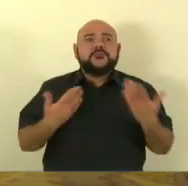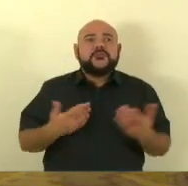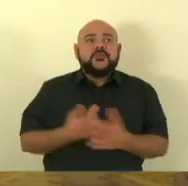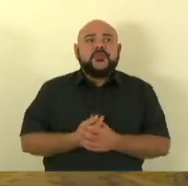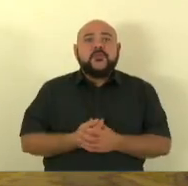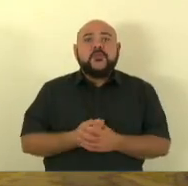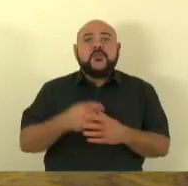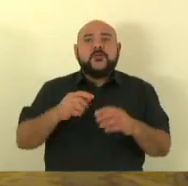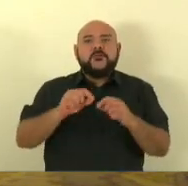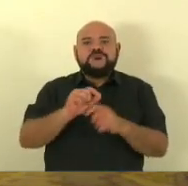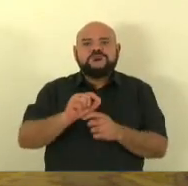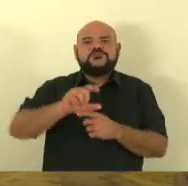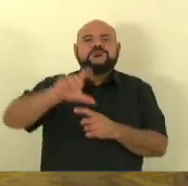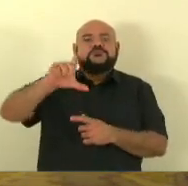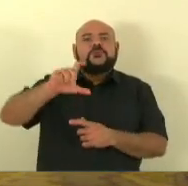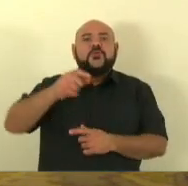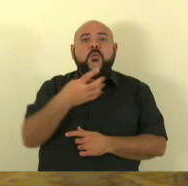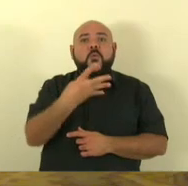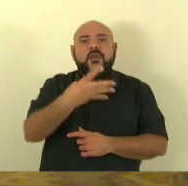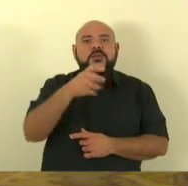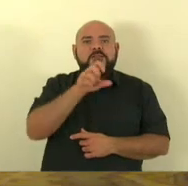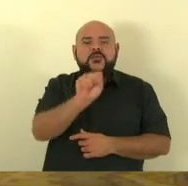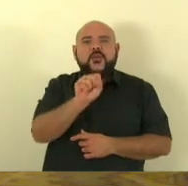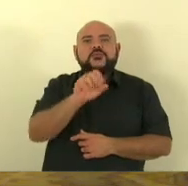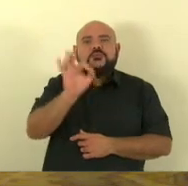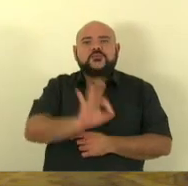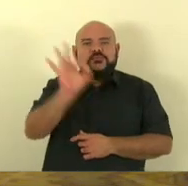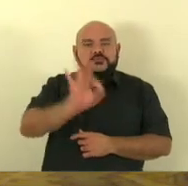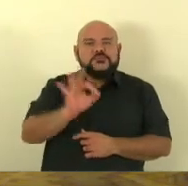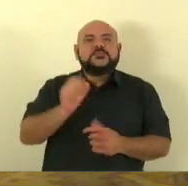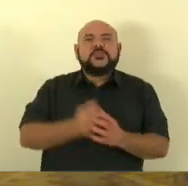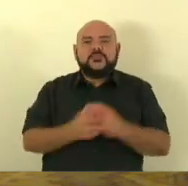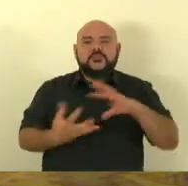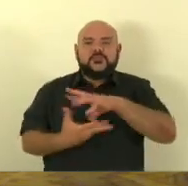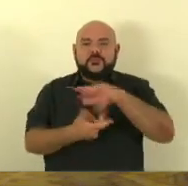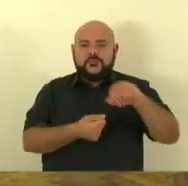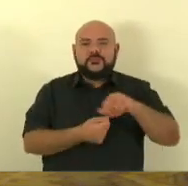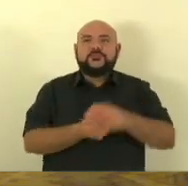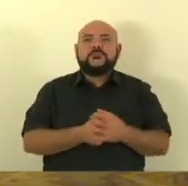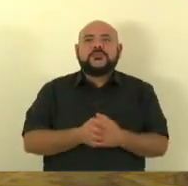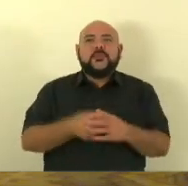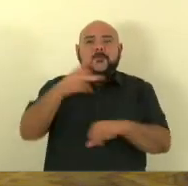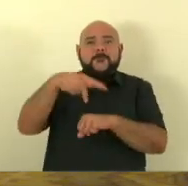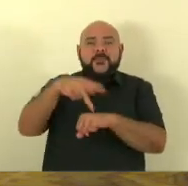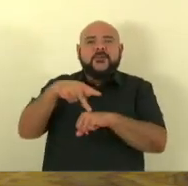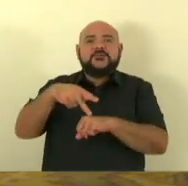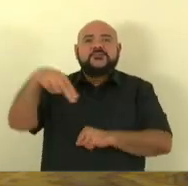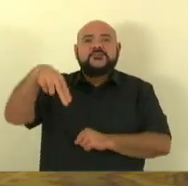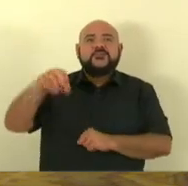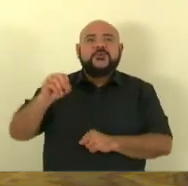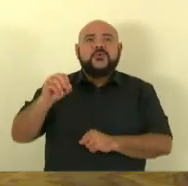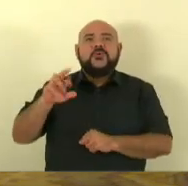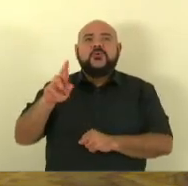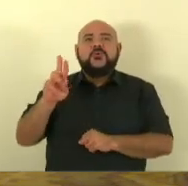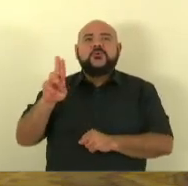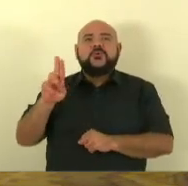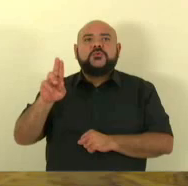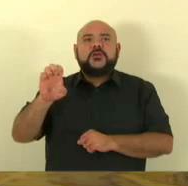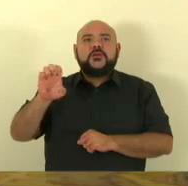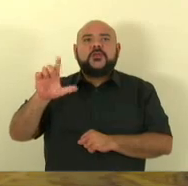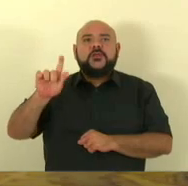ano o maior crescimento de um país no mundo a Noruega hoje explora petróleo do Ártico mas